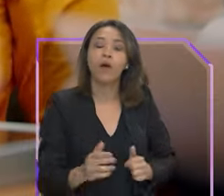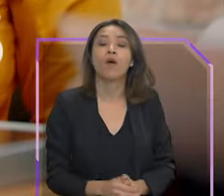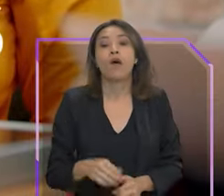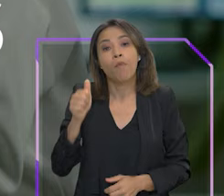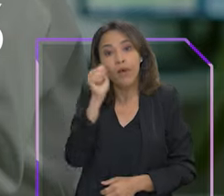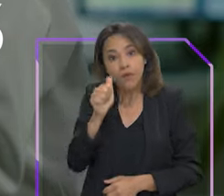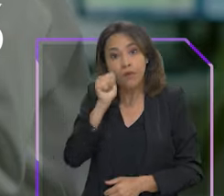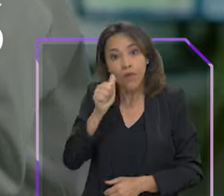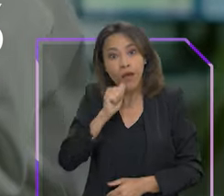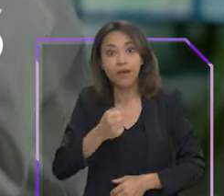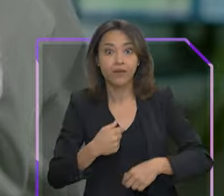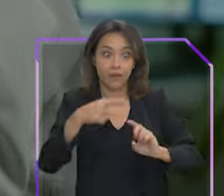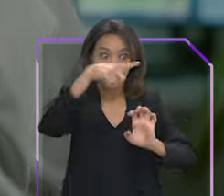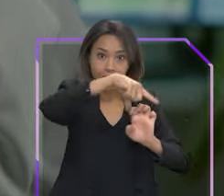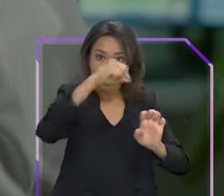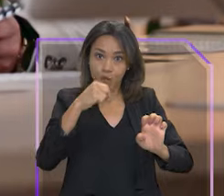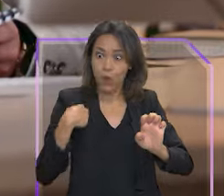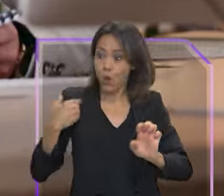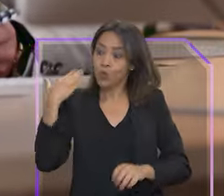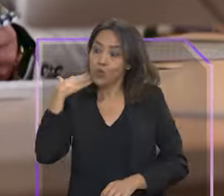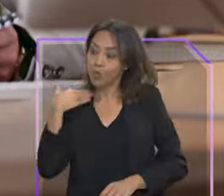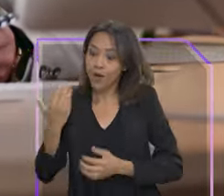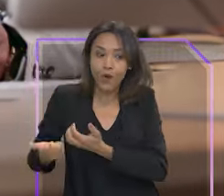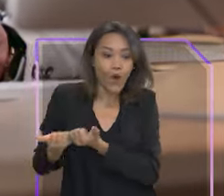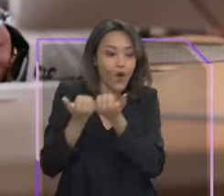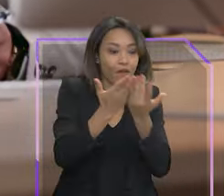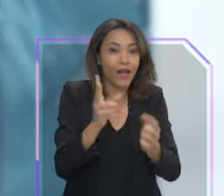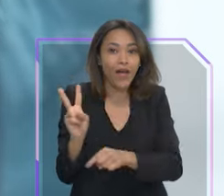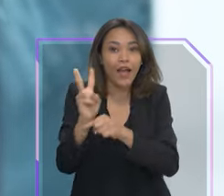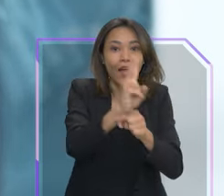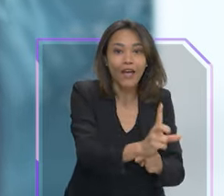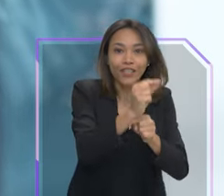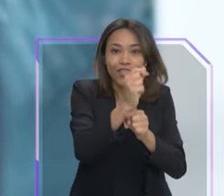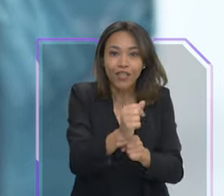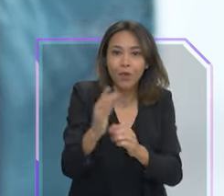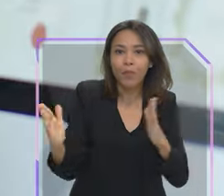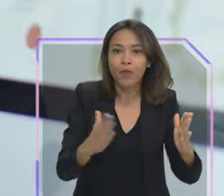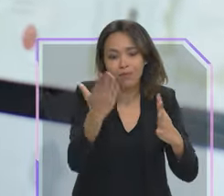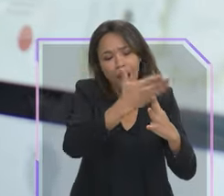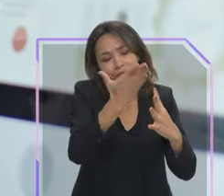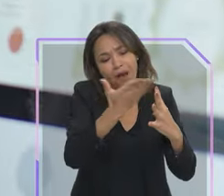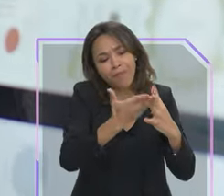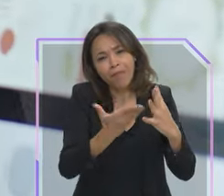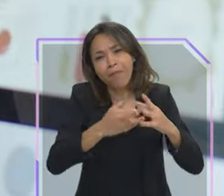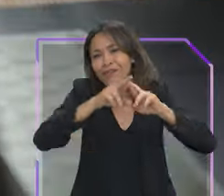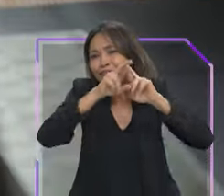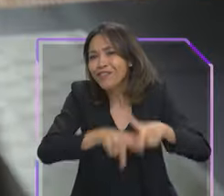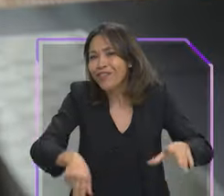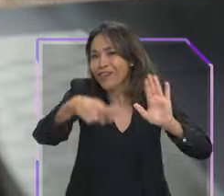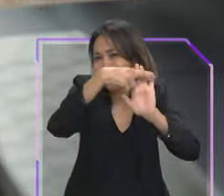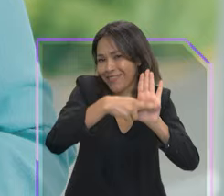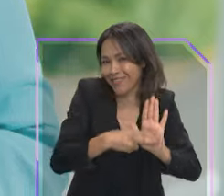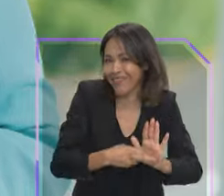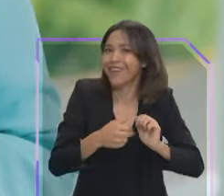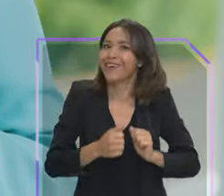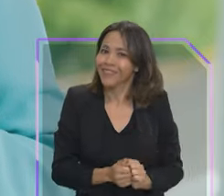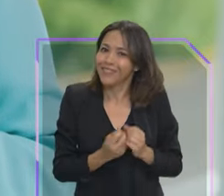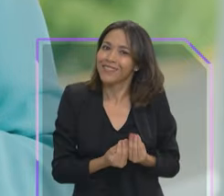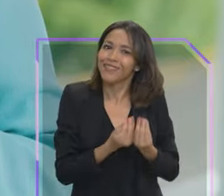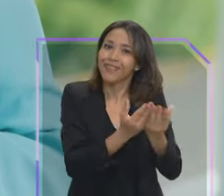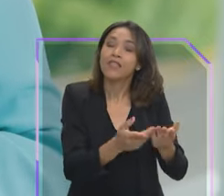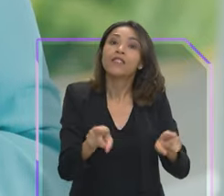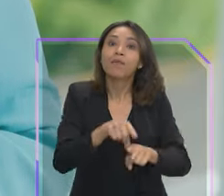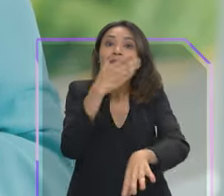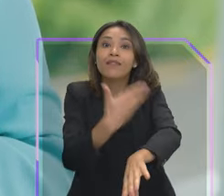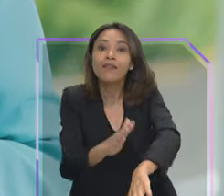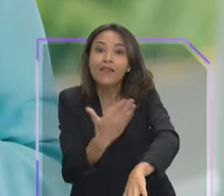empreendedoras, os bancos públicos oferecem crédito com prazo de pagamento e carências diferenciadas. Além de